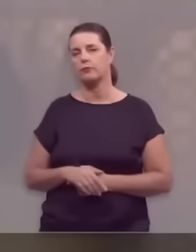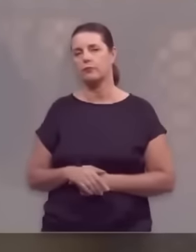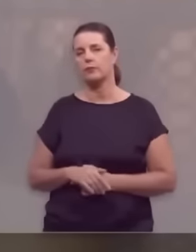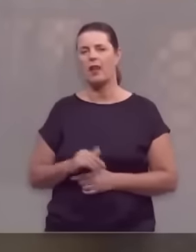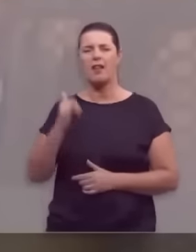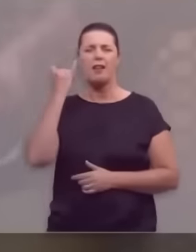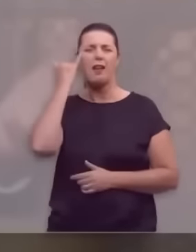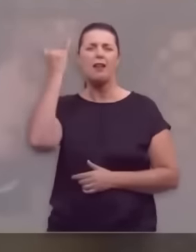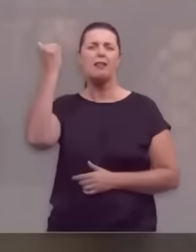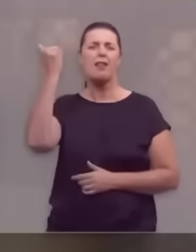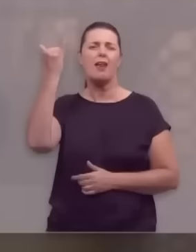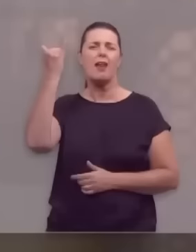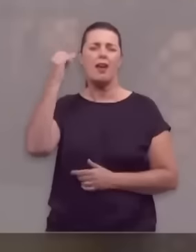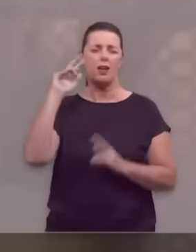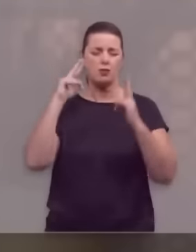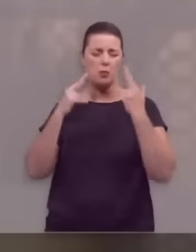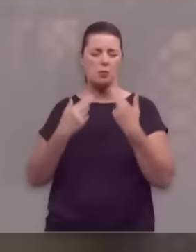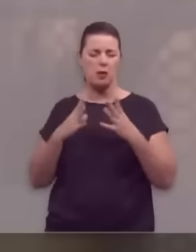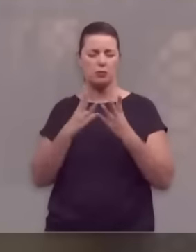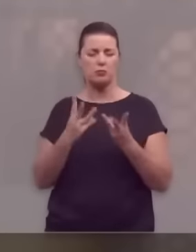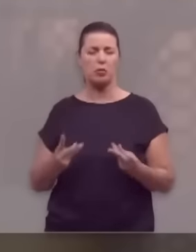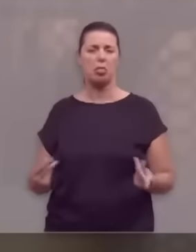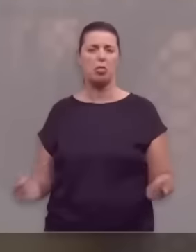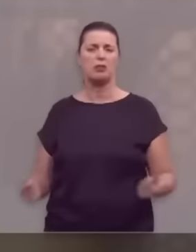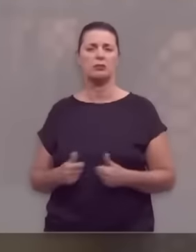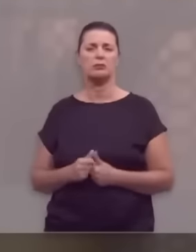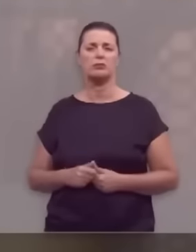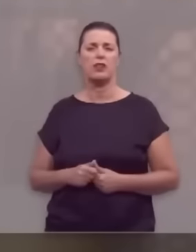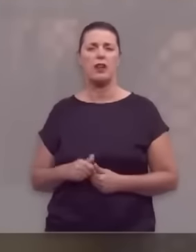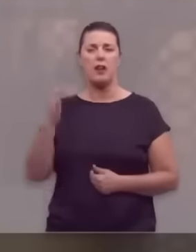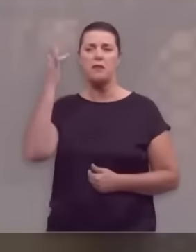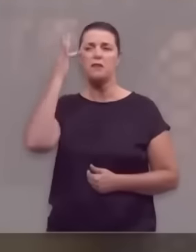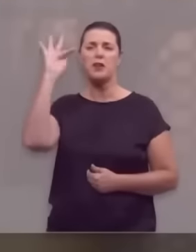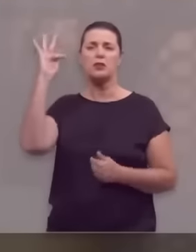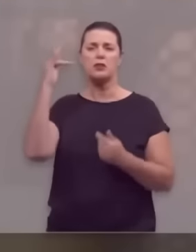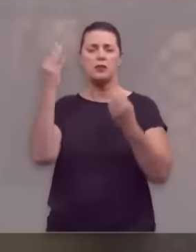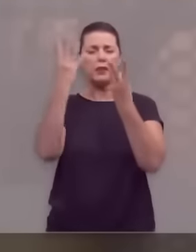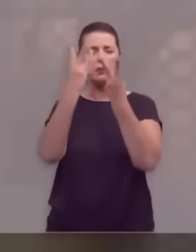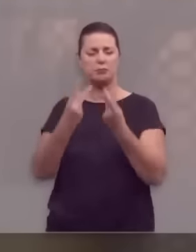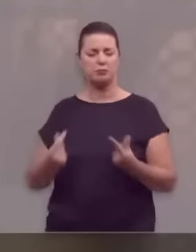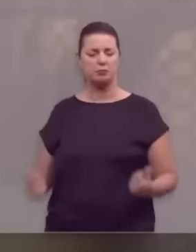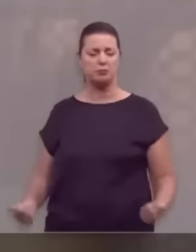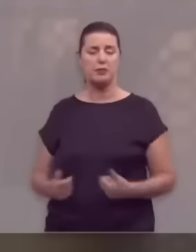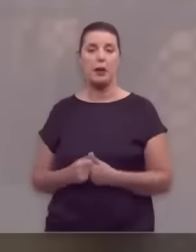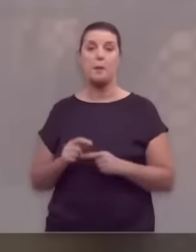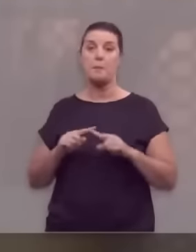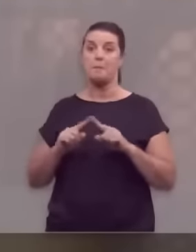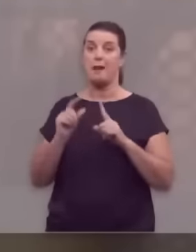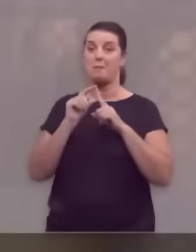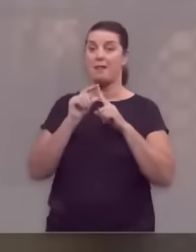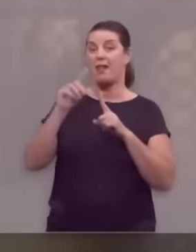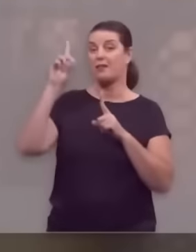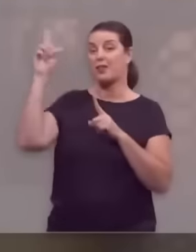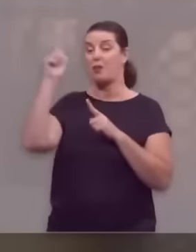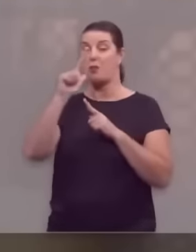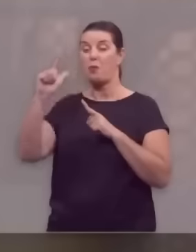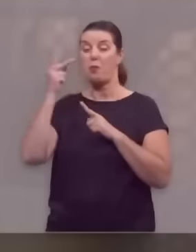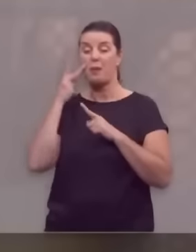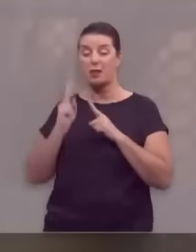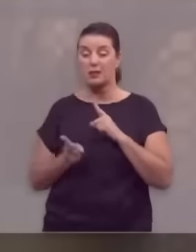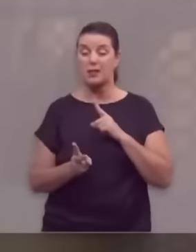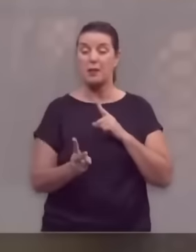As ideologias humanas passam, as filosofias humanas caducam, mas a palavra de Deus